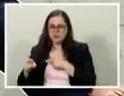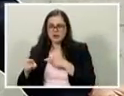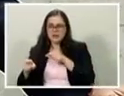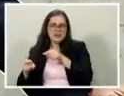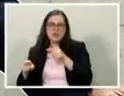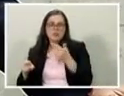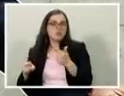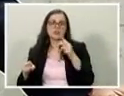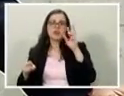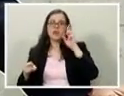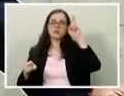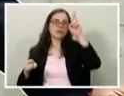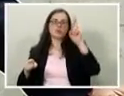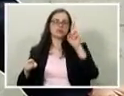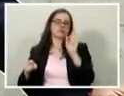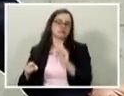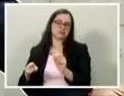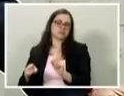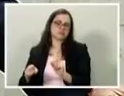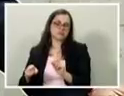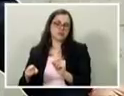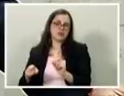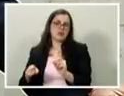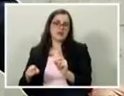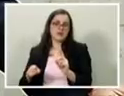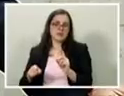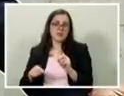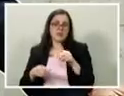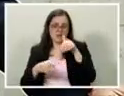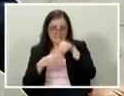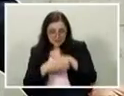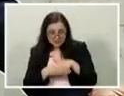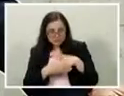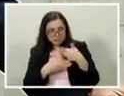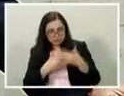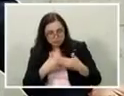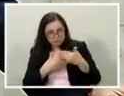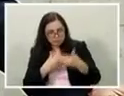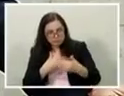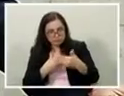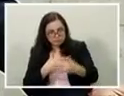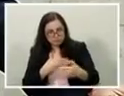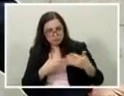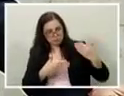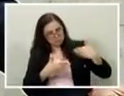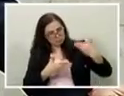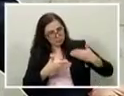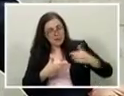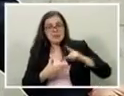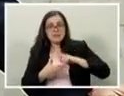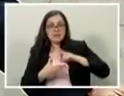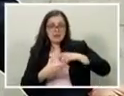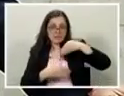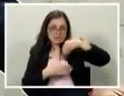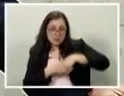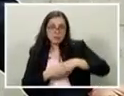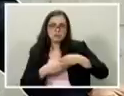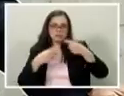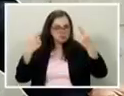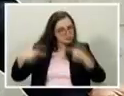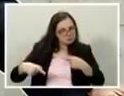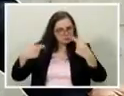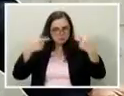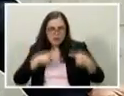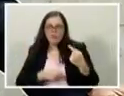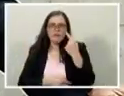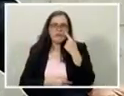portanto, a gente tem, a cada eleição, a oportunidade de ter disputas internas para você aferir àquele